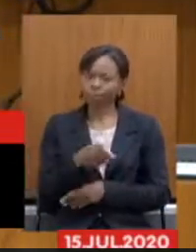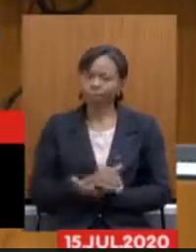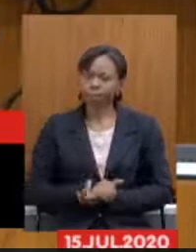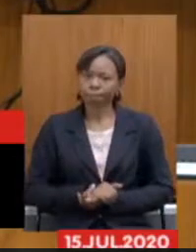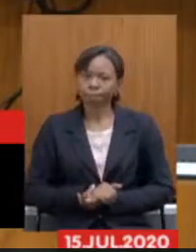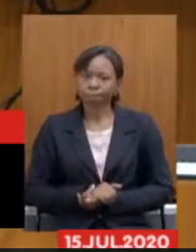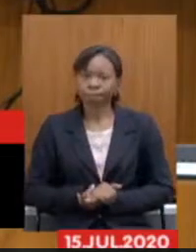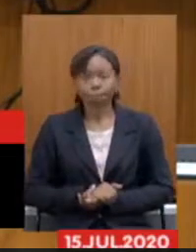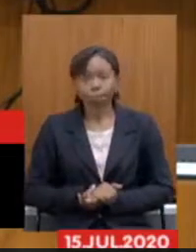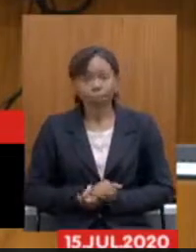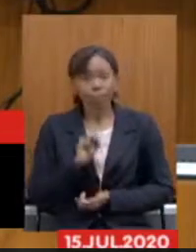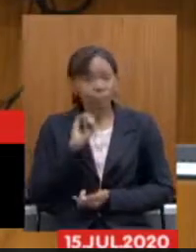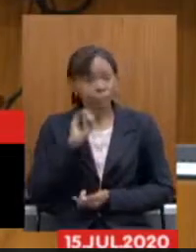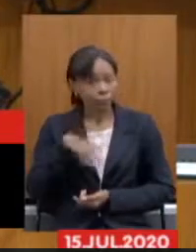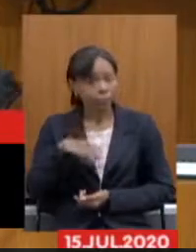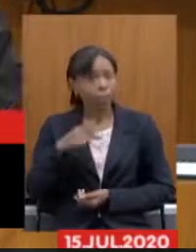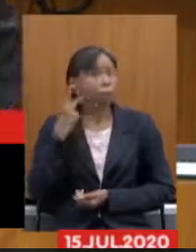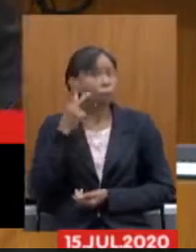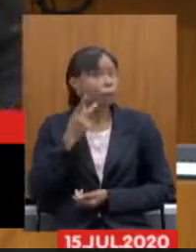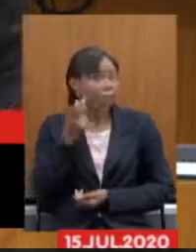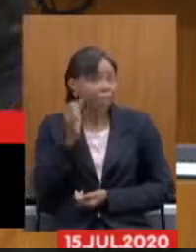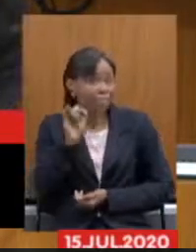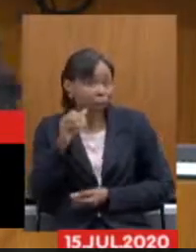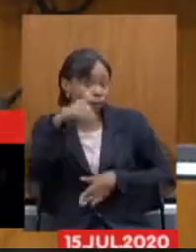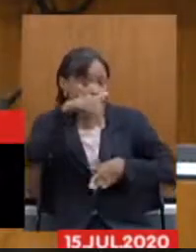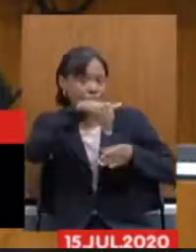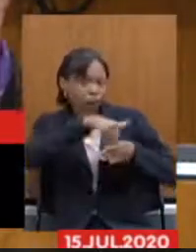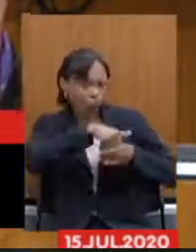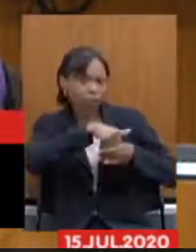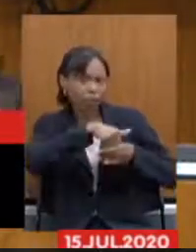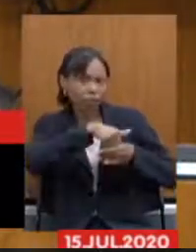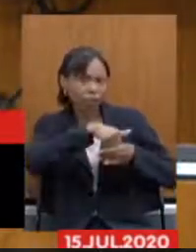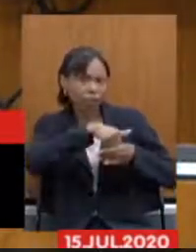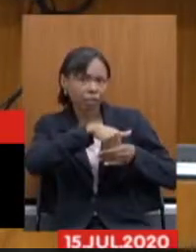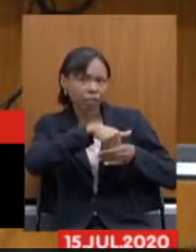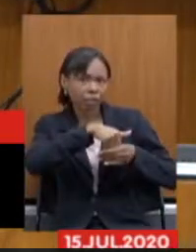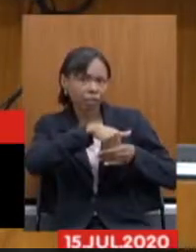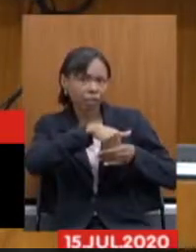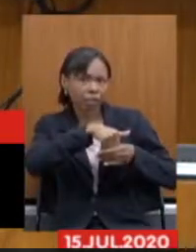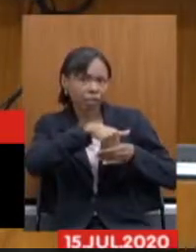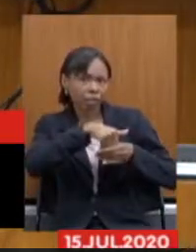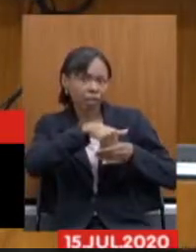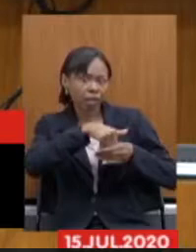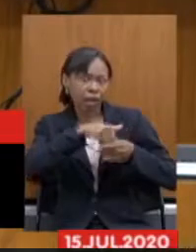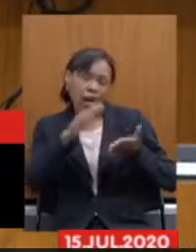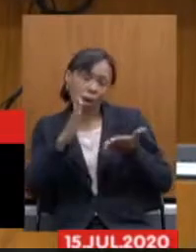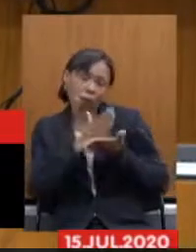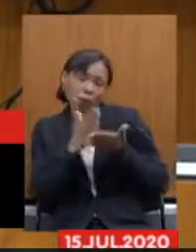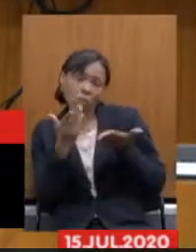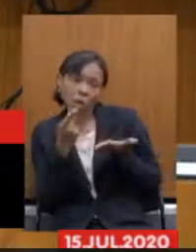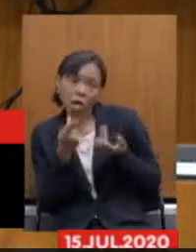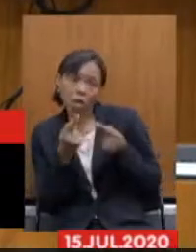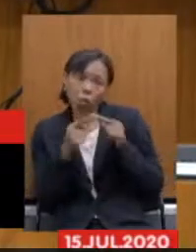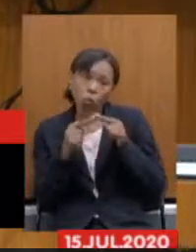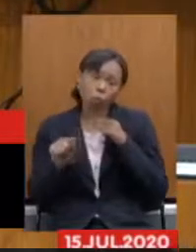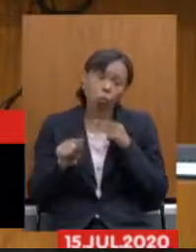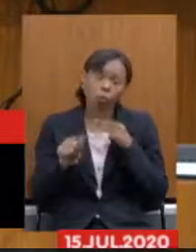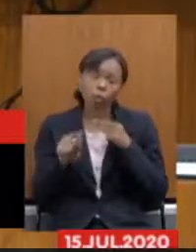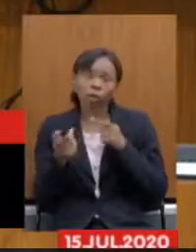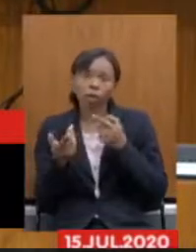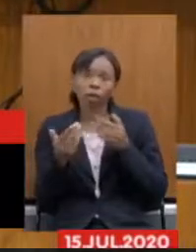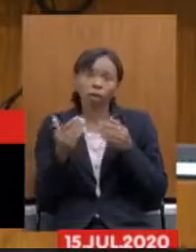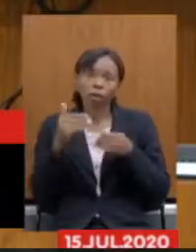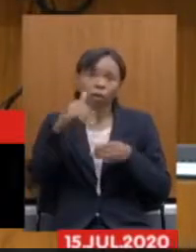e sim o parlamentar que votar mesmo que que alguns digam contra que votar pelo